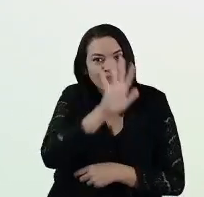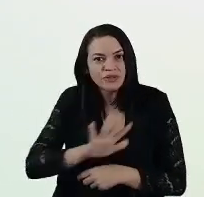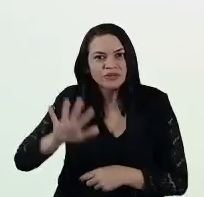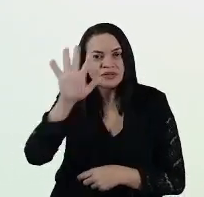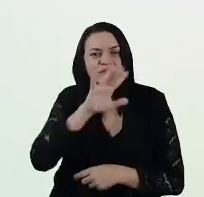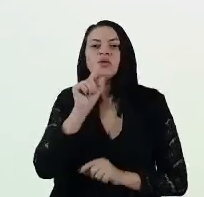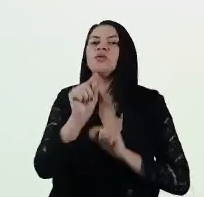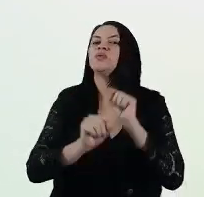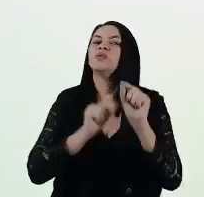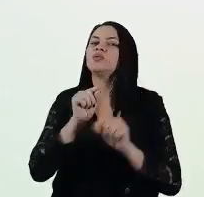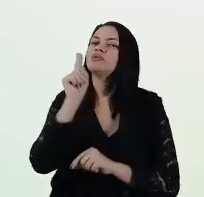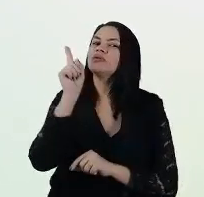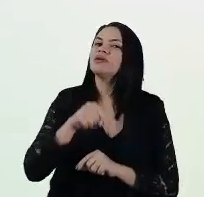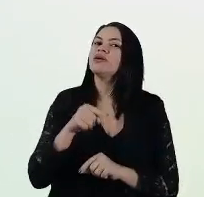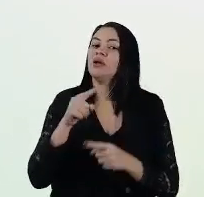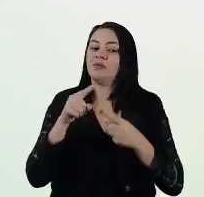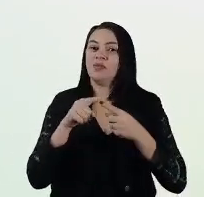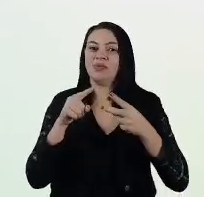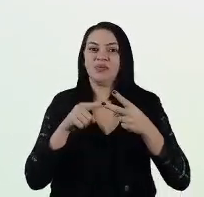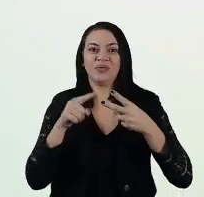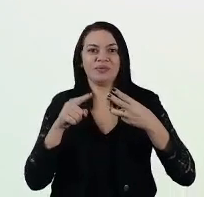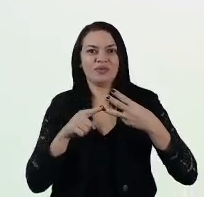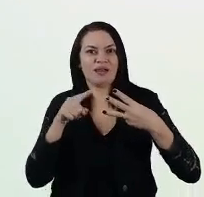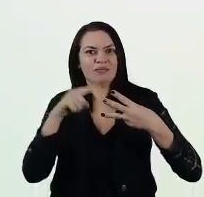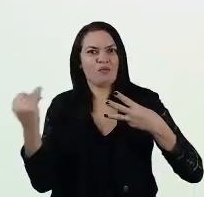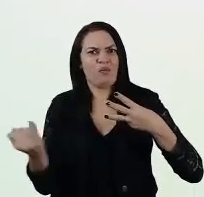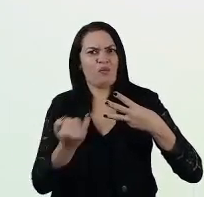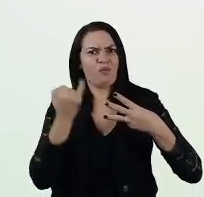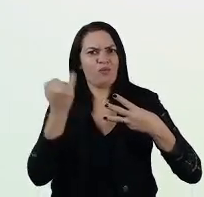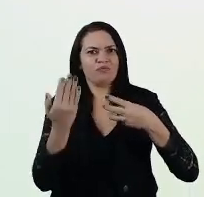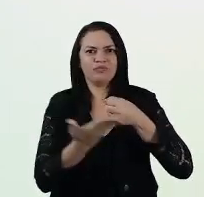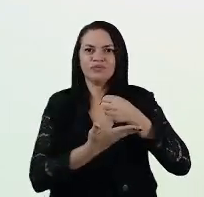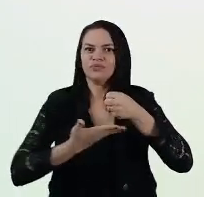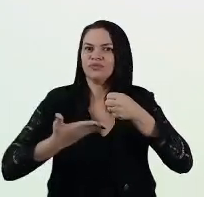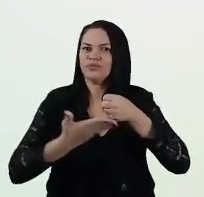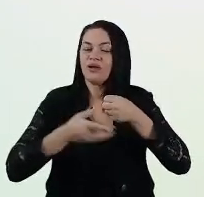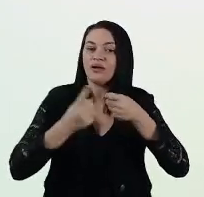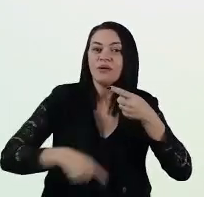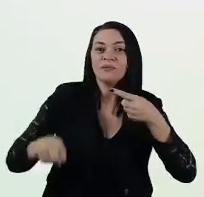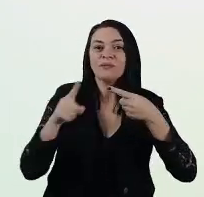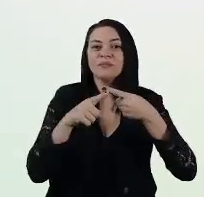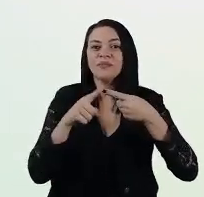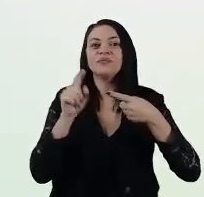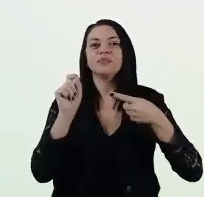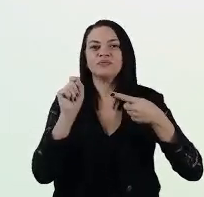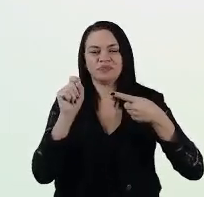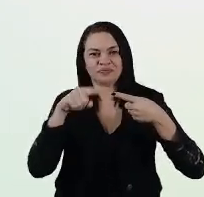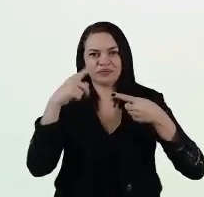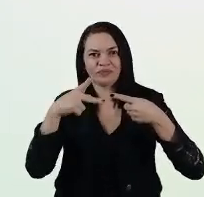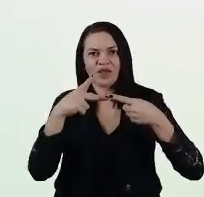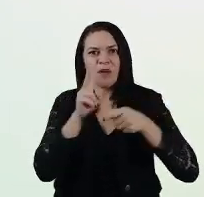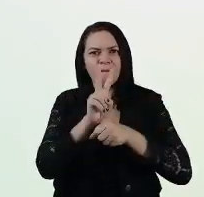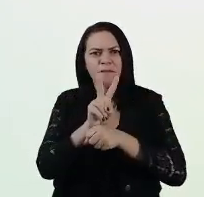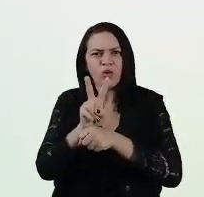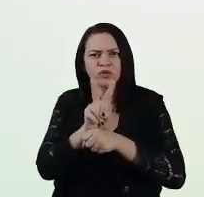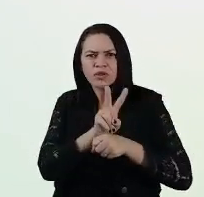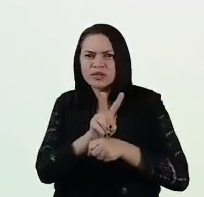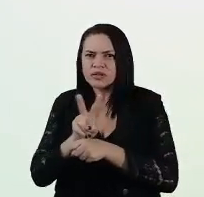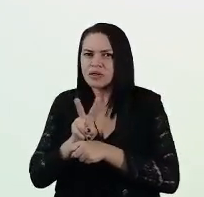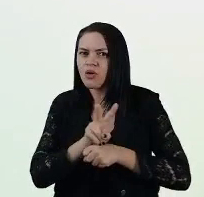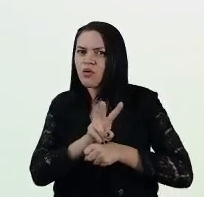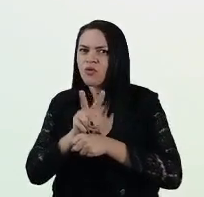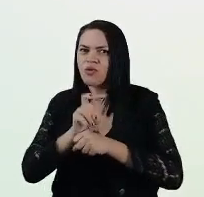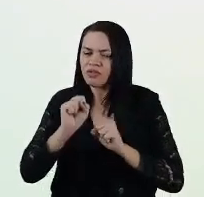isso transita hoje por três dimensões fundamentais. A primeira delas, a proteção